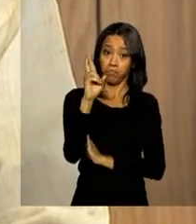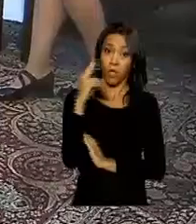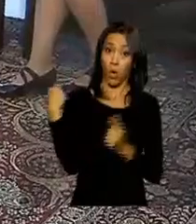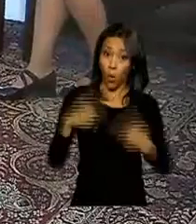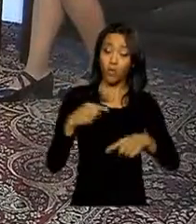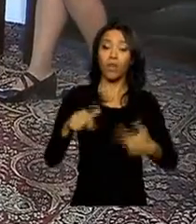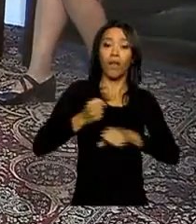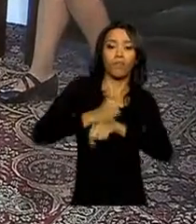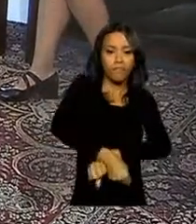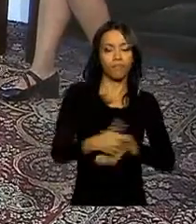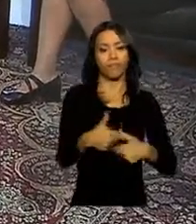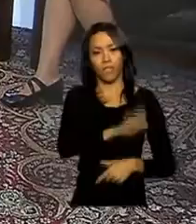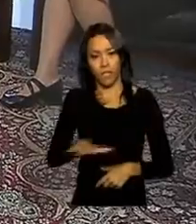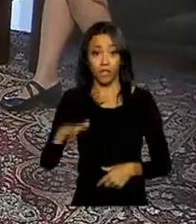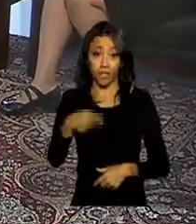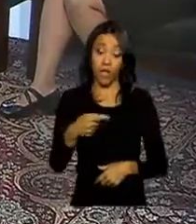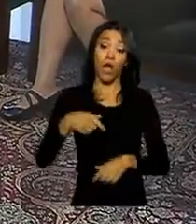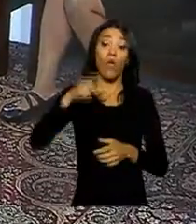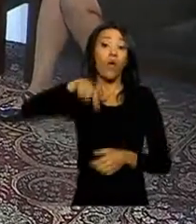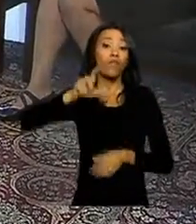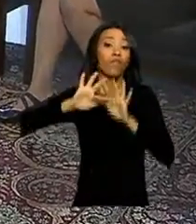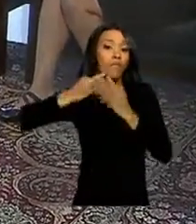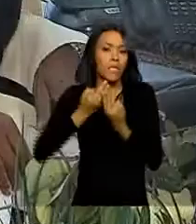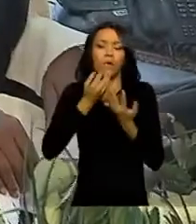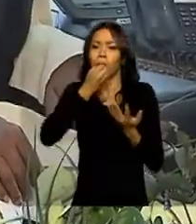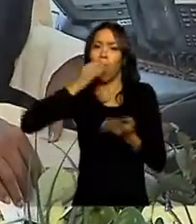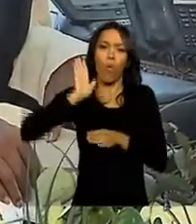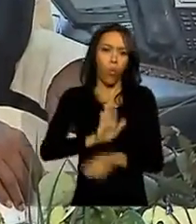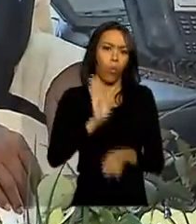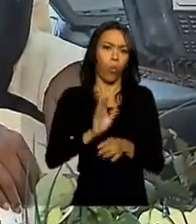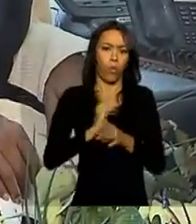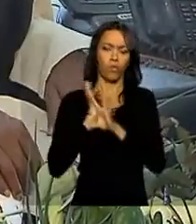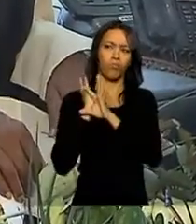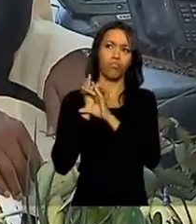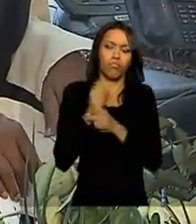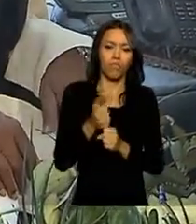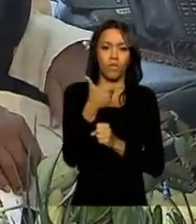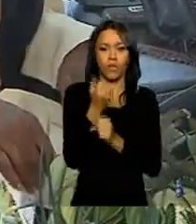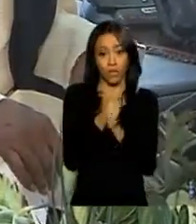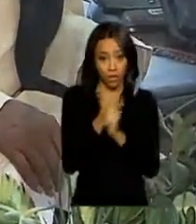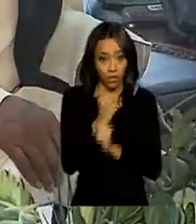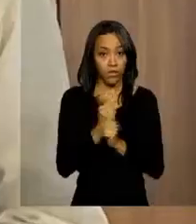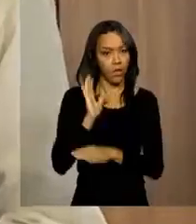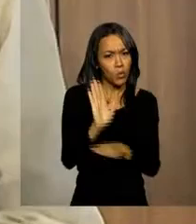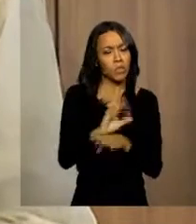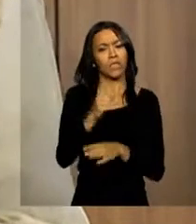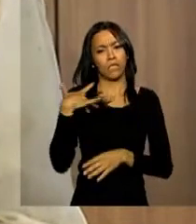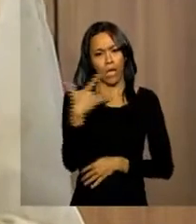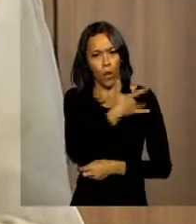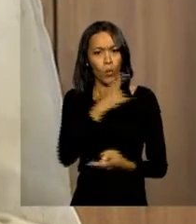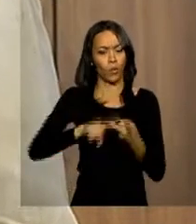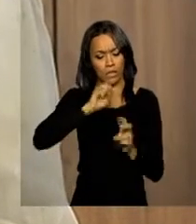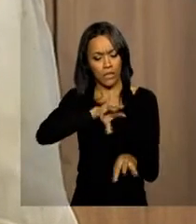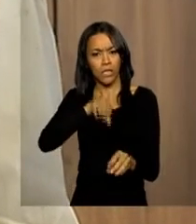Para o ativista, o Bolsa Família tem resultados notáveis. Nos últimos 12 anos, na melhoria da saúde, alfabetização